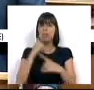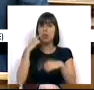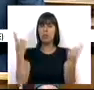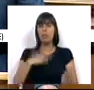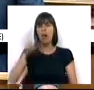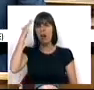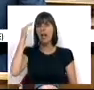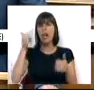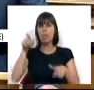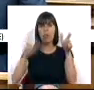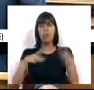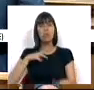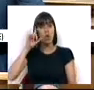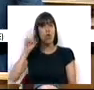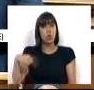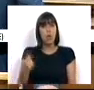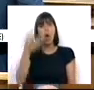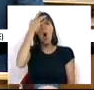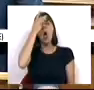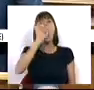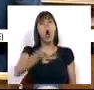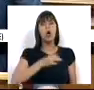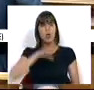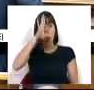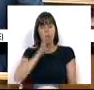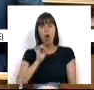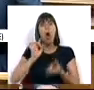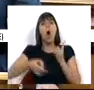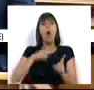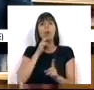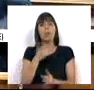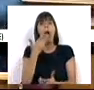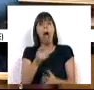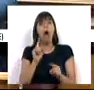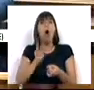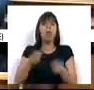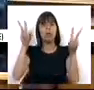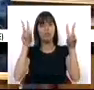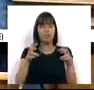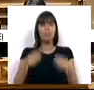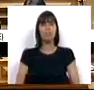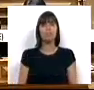pública? Eu creio que era bom que os portugueses soubessem a opinião do Sr. Ministro para saber aquilo que podem contar nesta matéria.